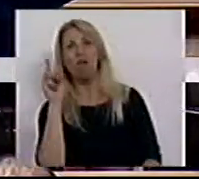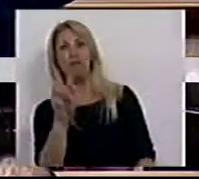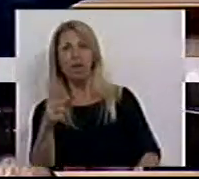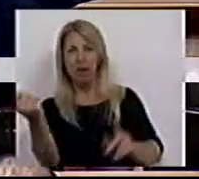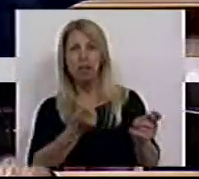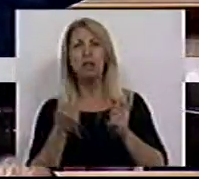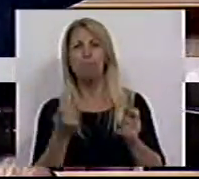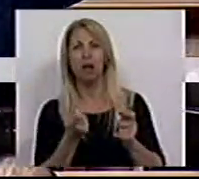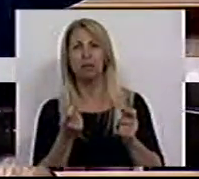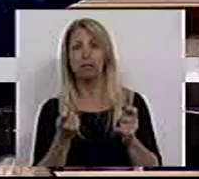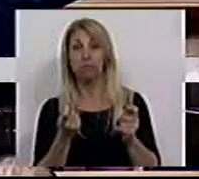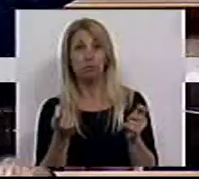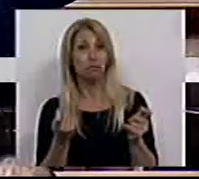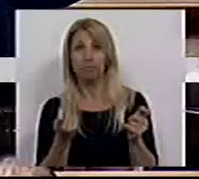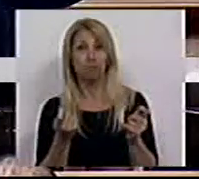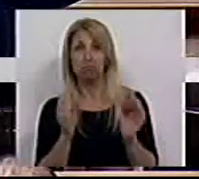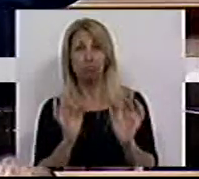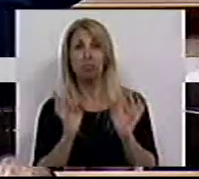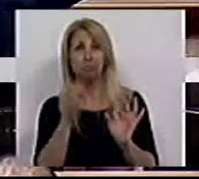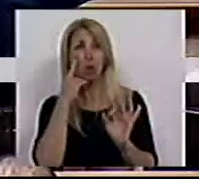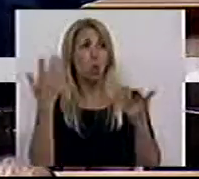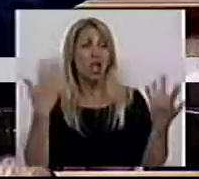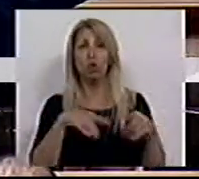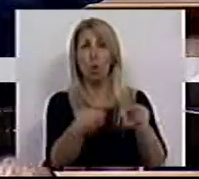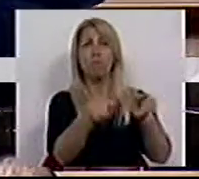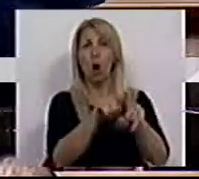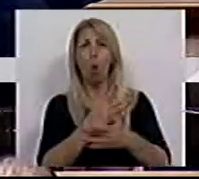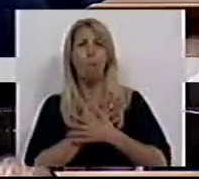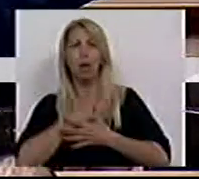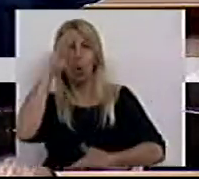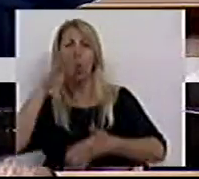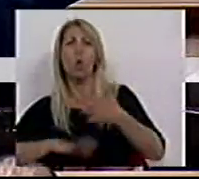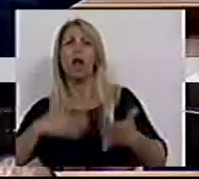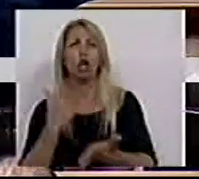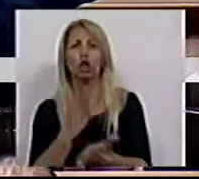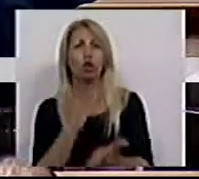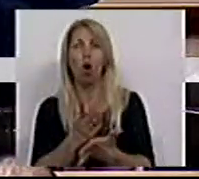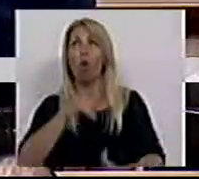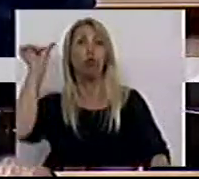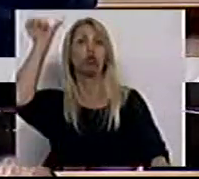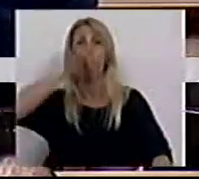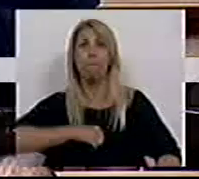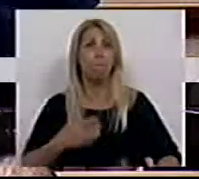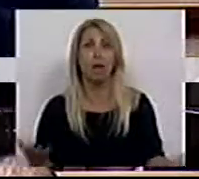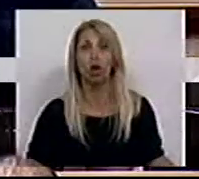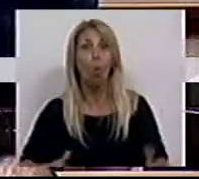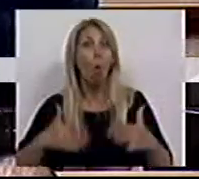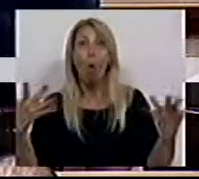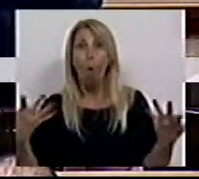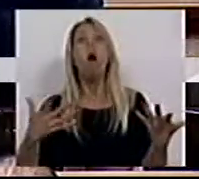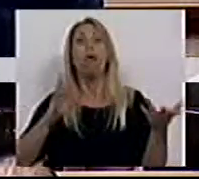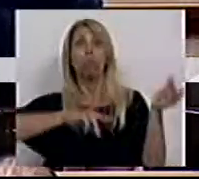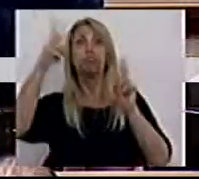conhece um irmão, um amigo, um colega de escola, um sobrinho que não tenha emigrado. Quem não conhece